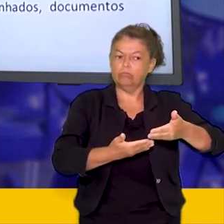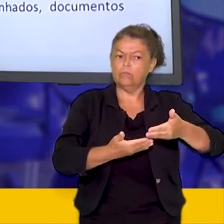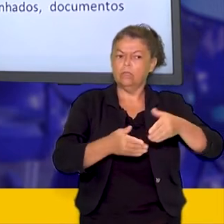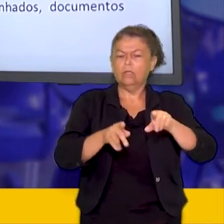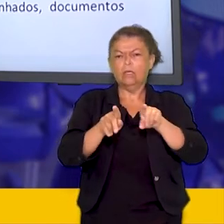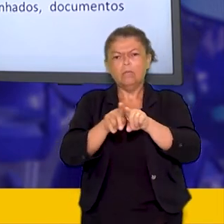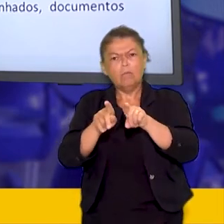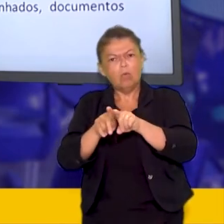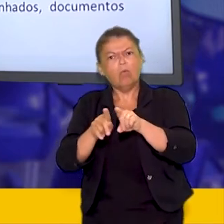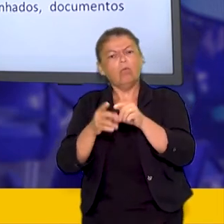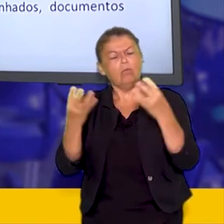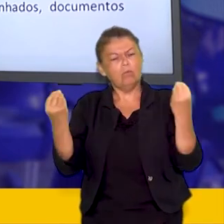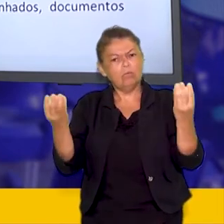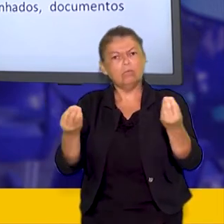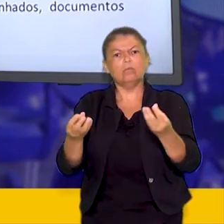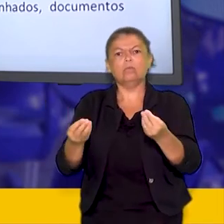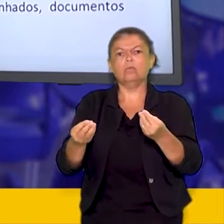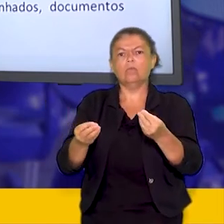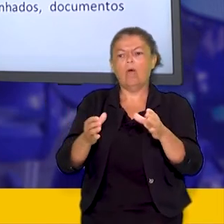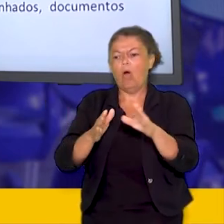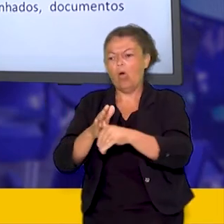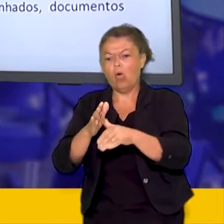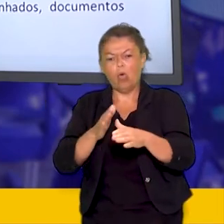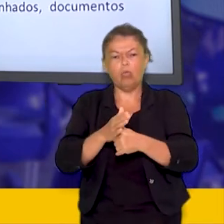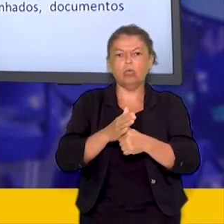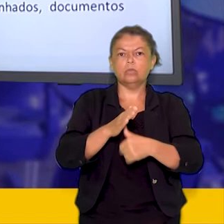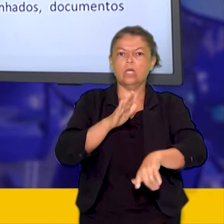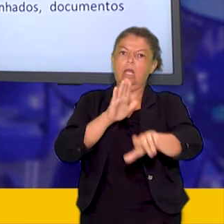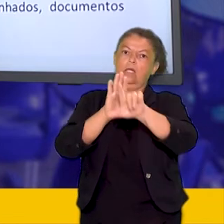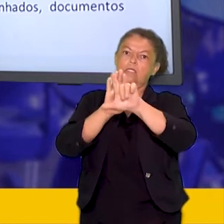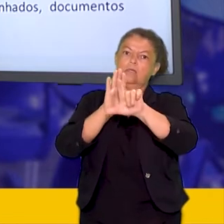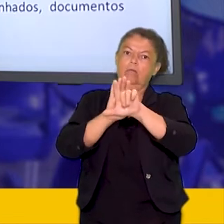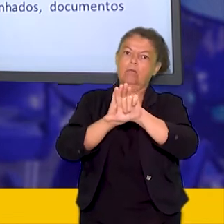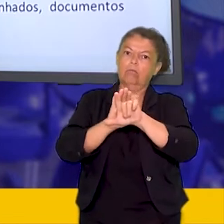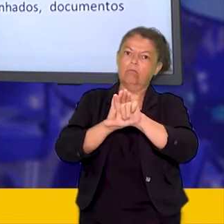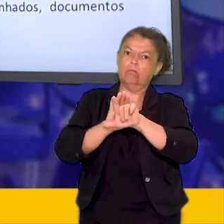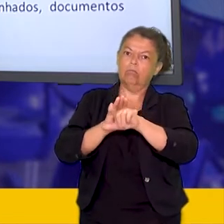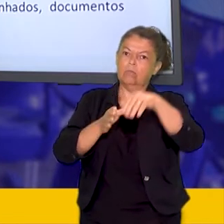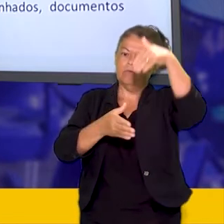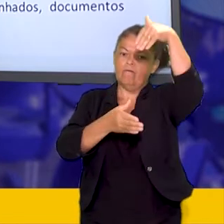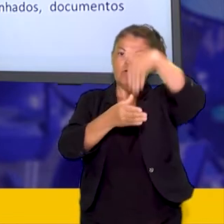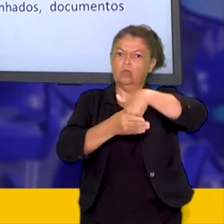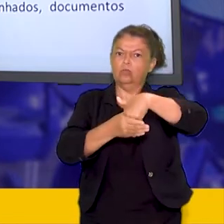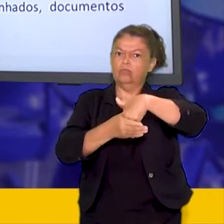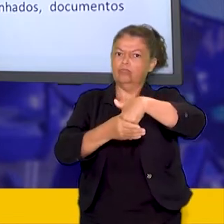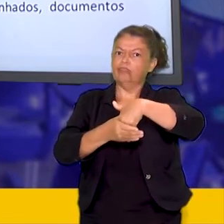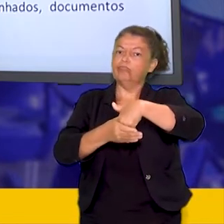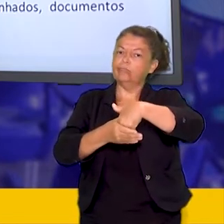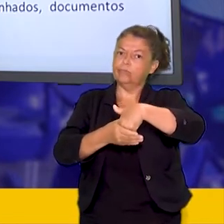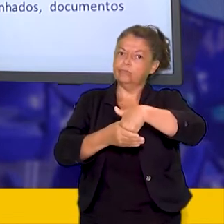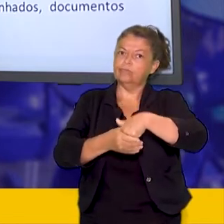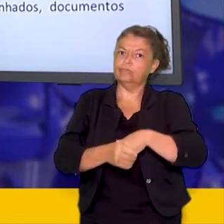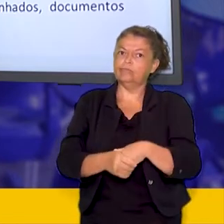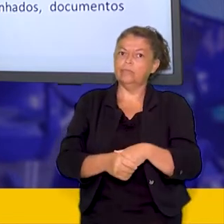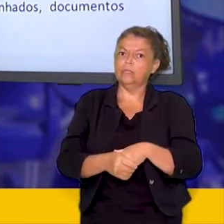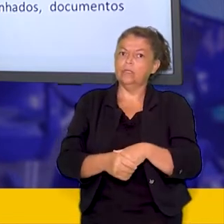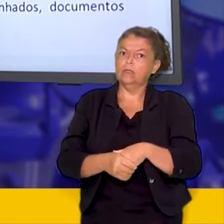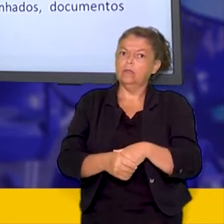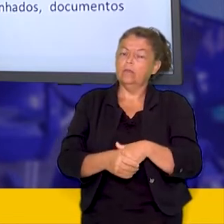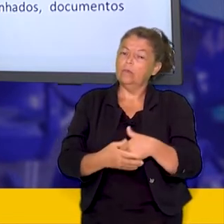eleitorais. Não era raro encontrar analfabetos votando.